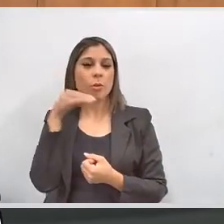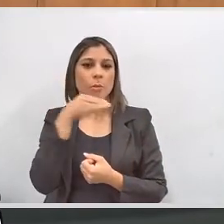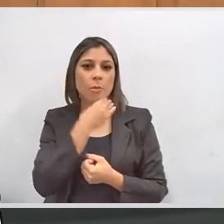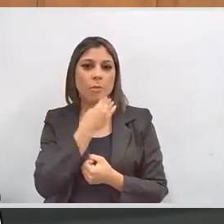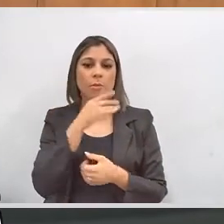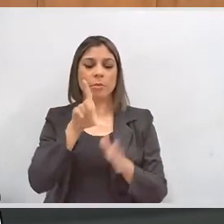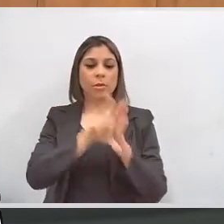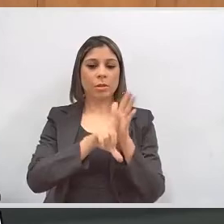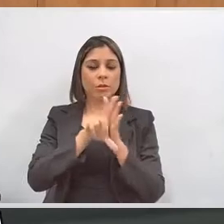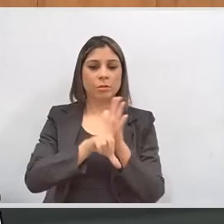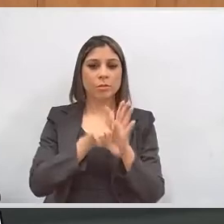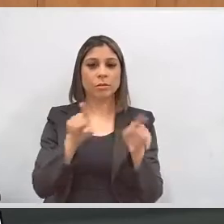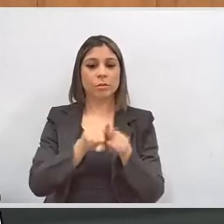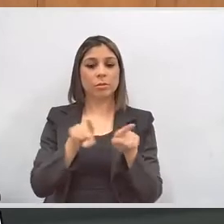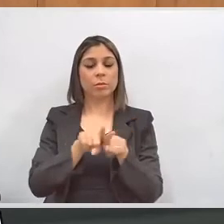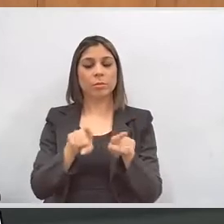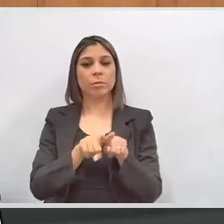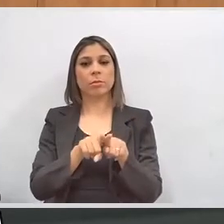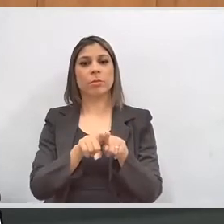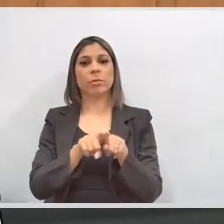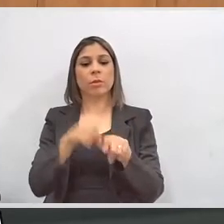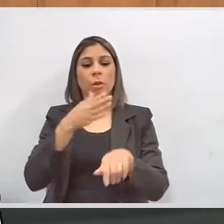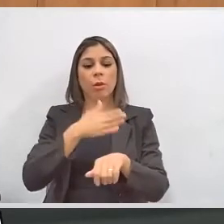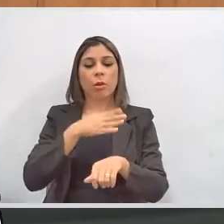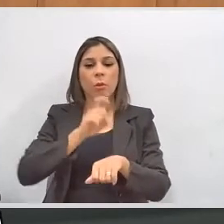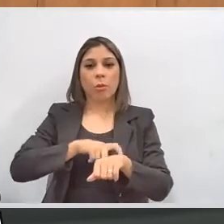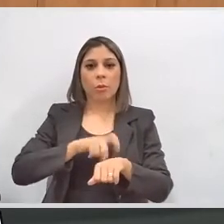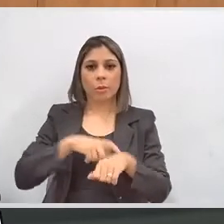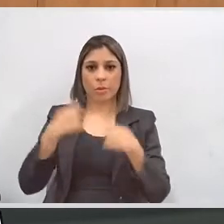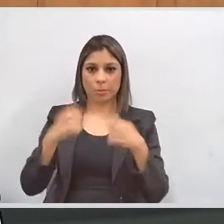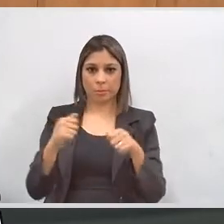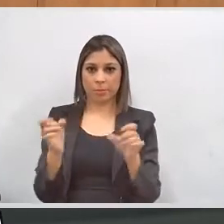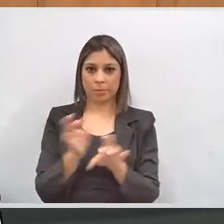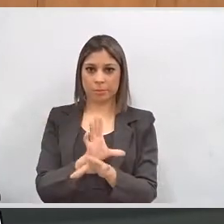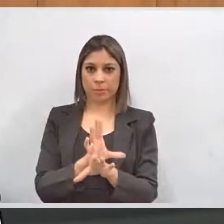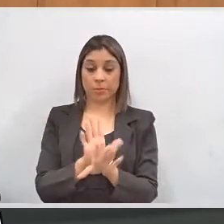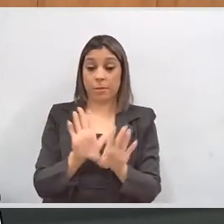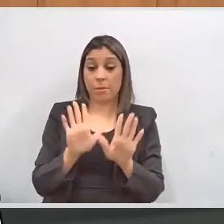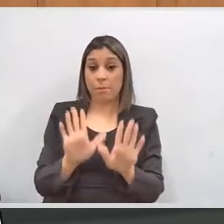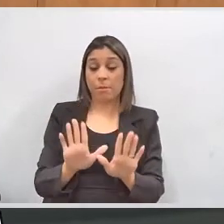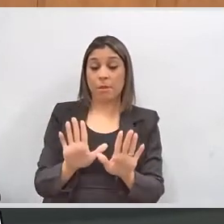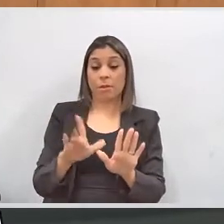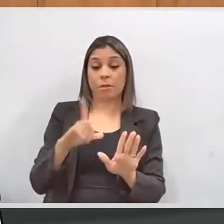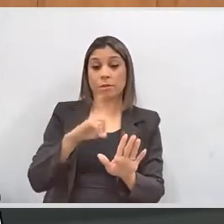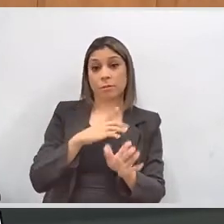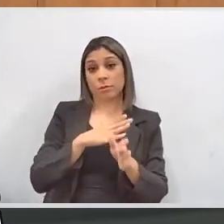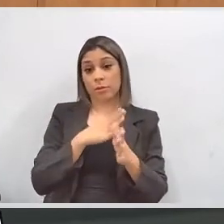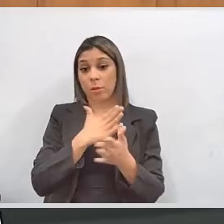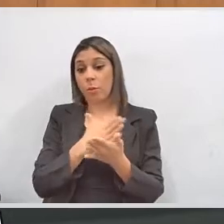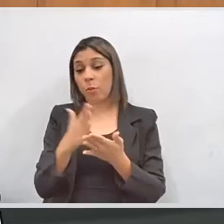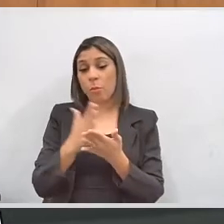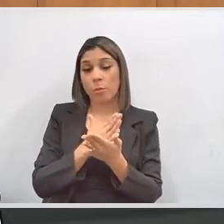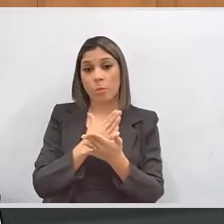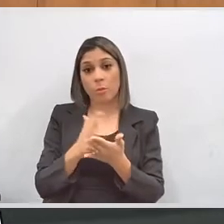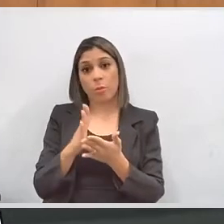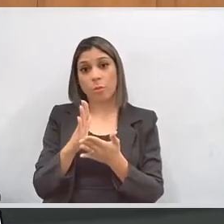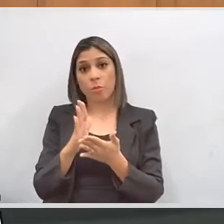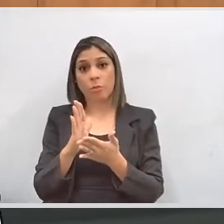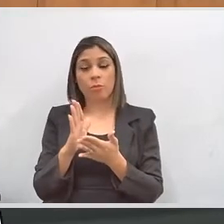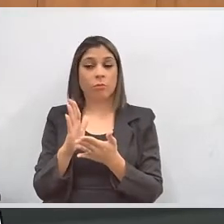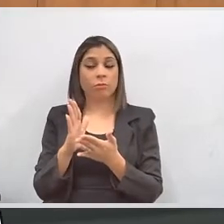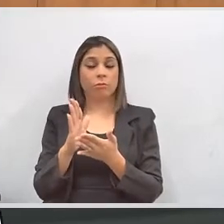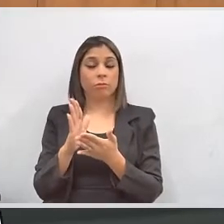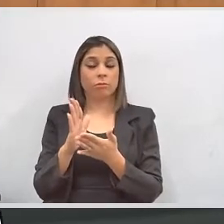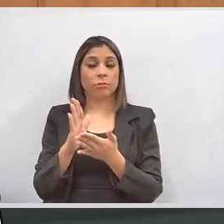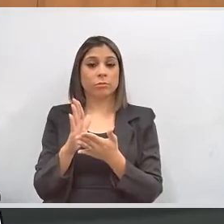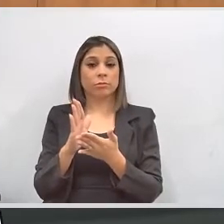e os prazos. Entretanto, há certas condições que não dependem da vontade do